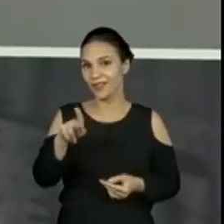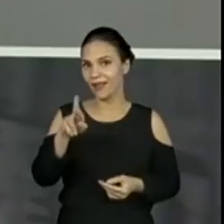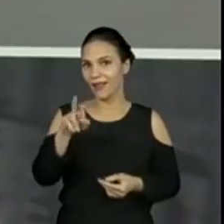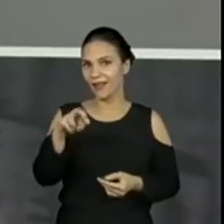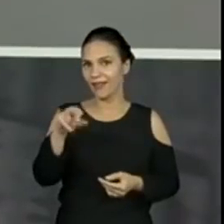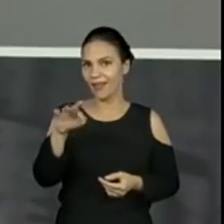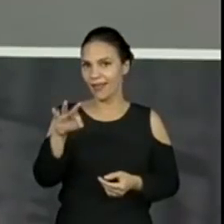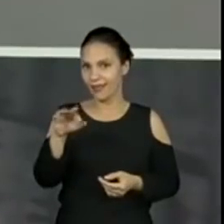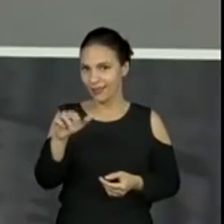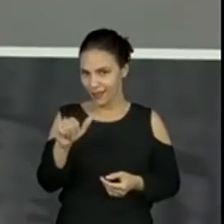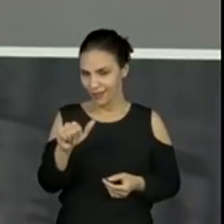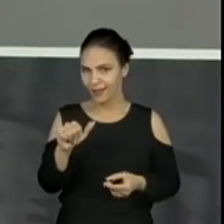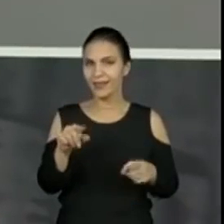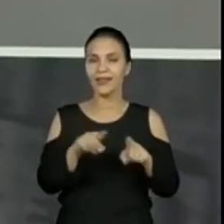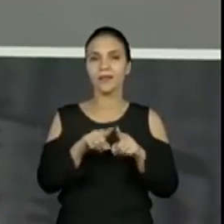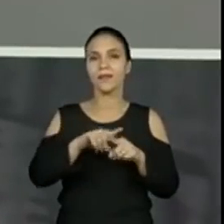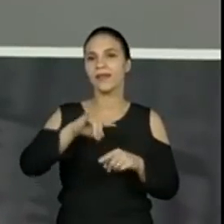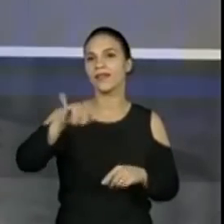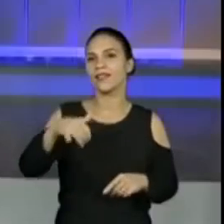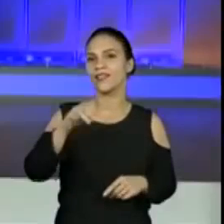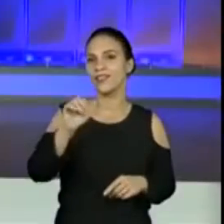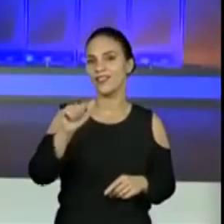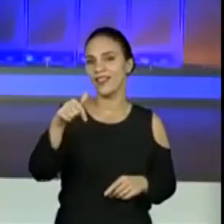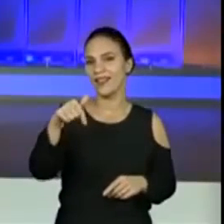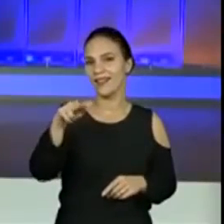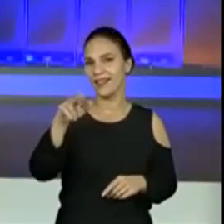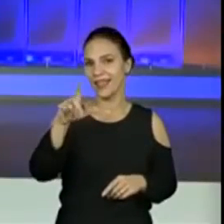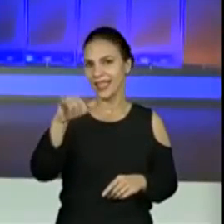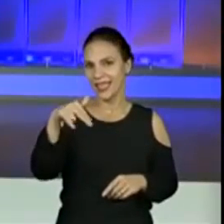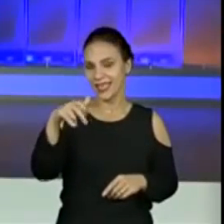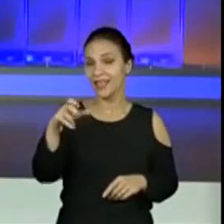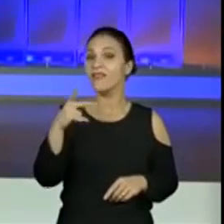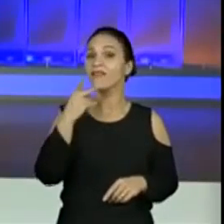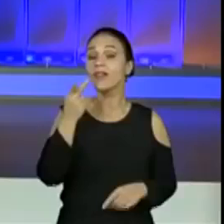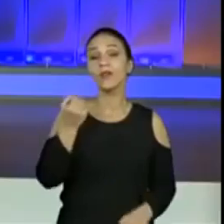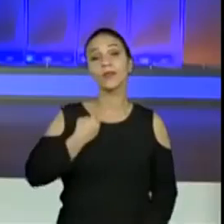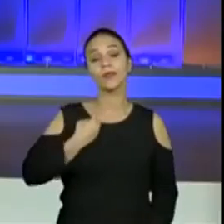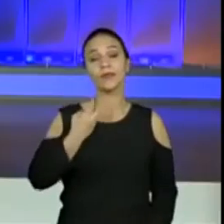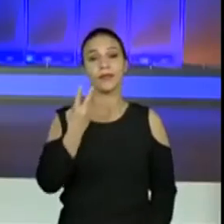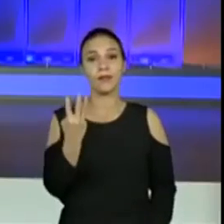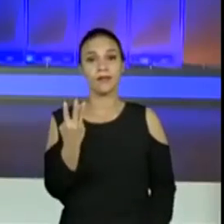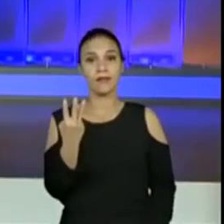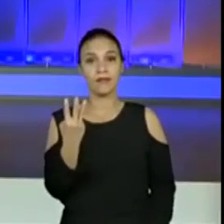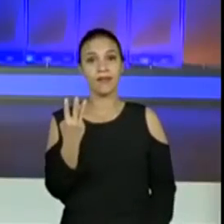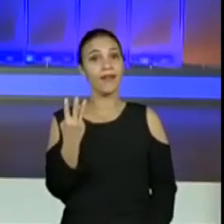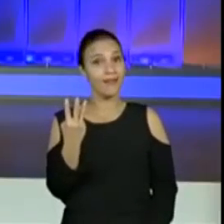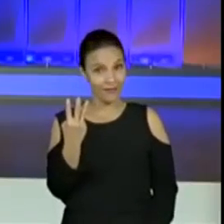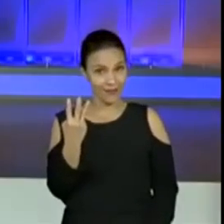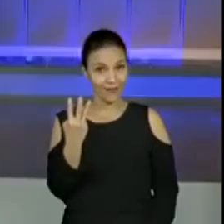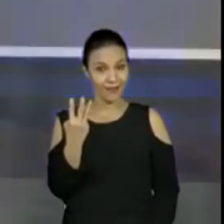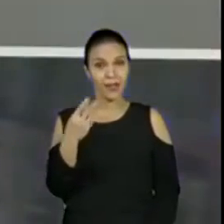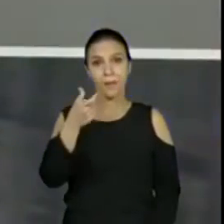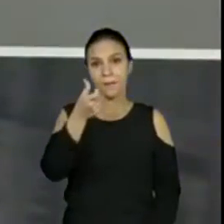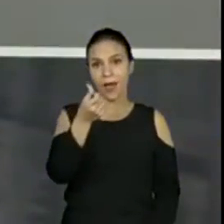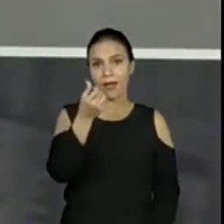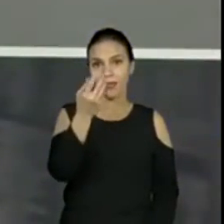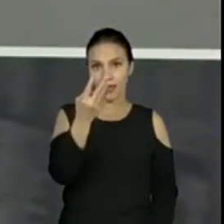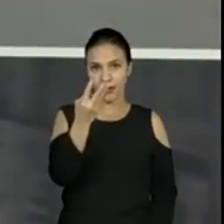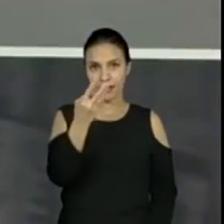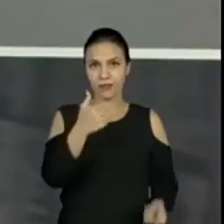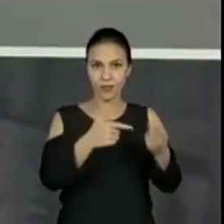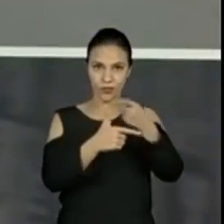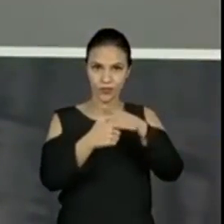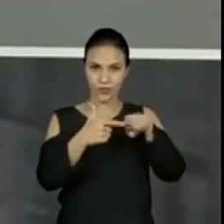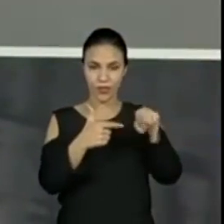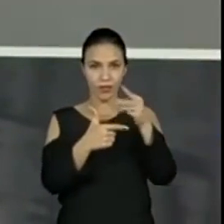Jaqueline e o aluno Caio responderam 3. Então, 63 dividido por um número vai